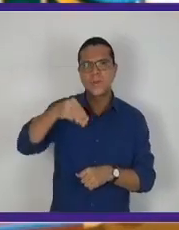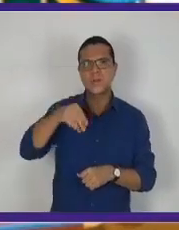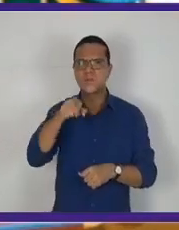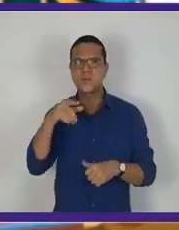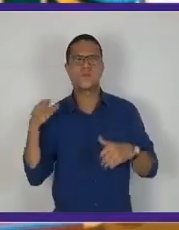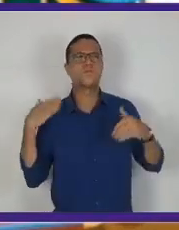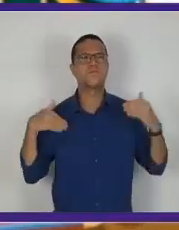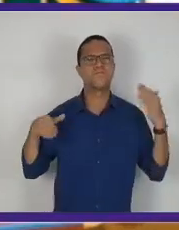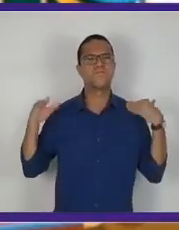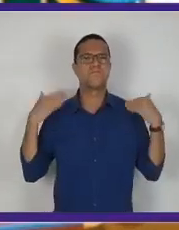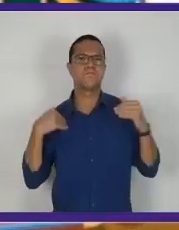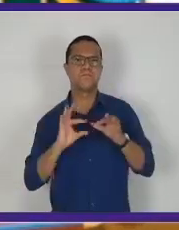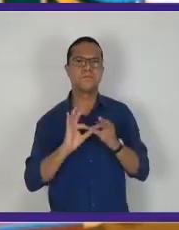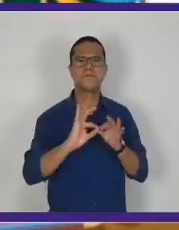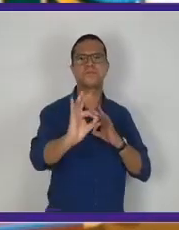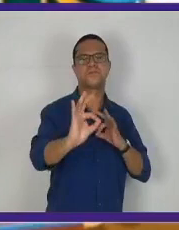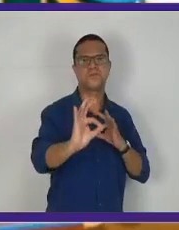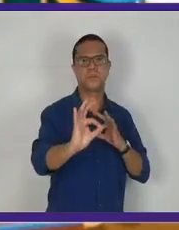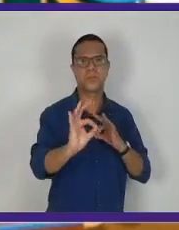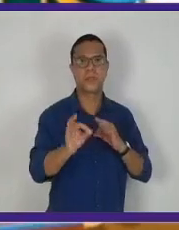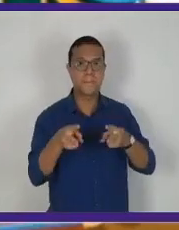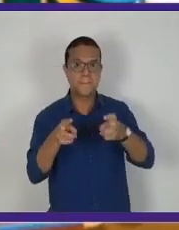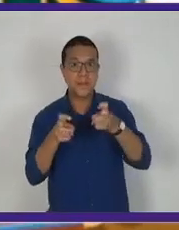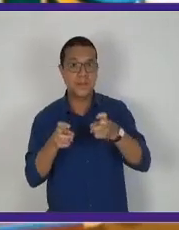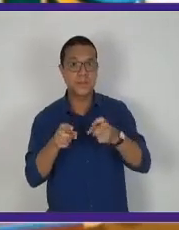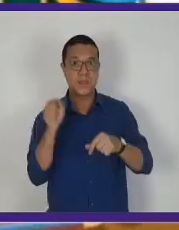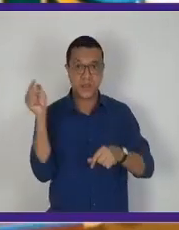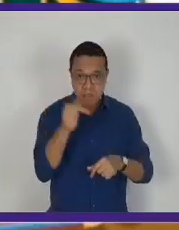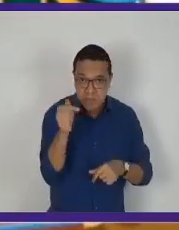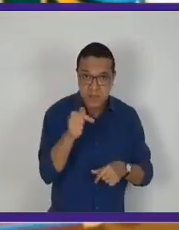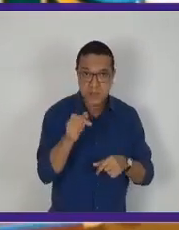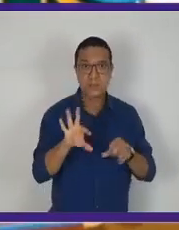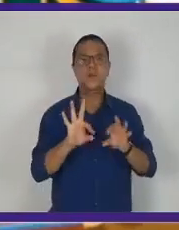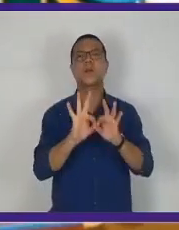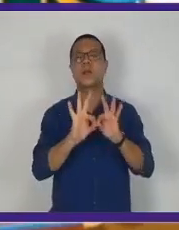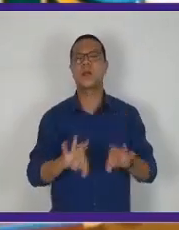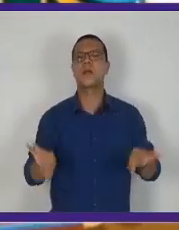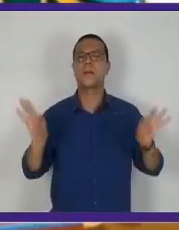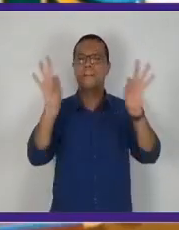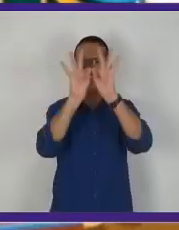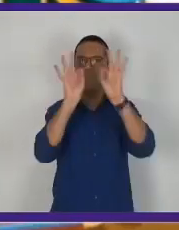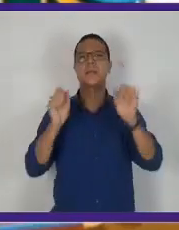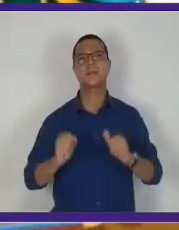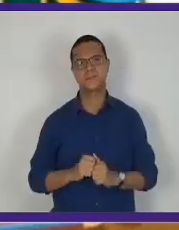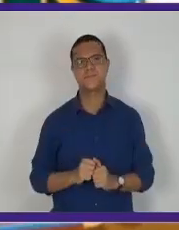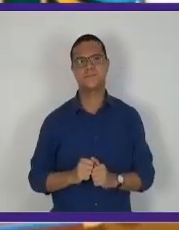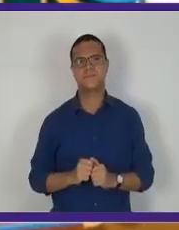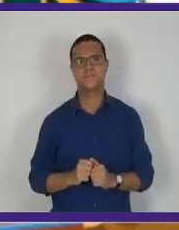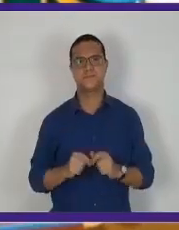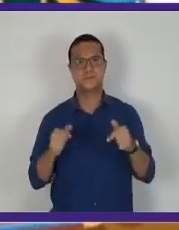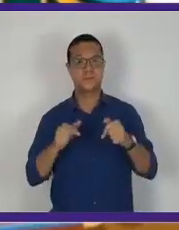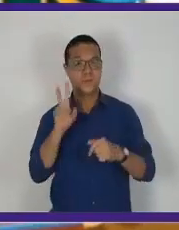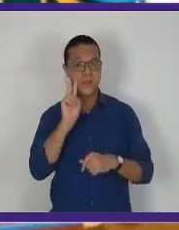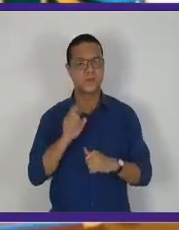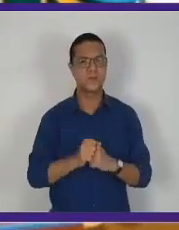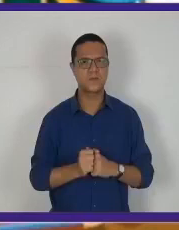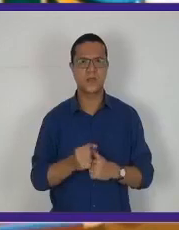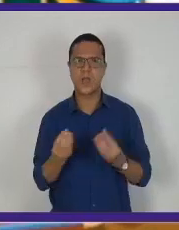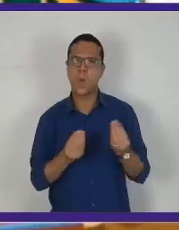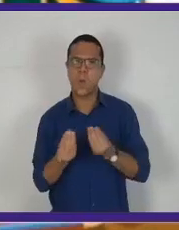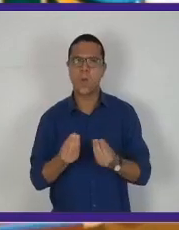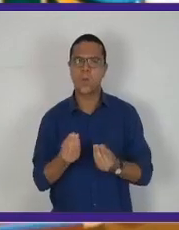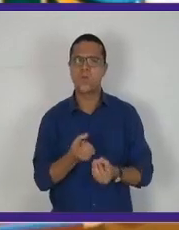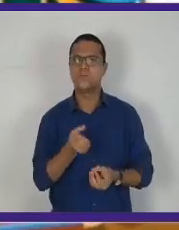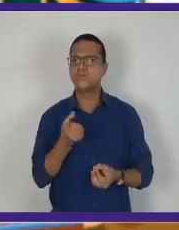cada passo você deu. Aí você vai ver que isso é o perímetro. Então, vamos ver agora como